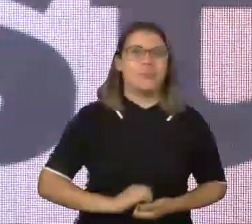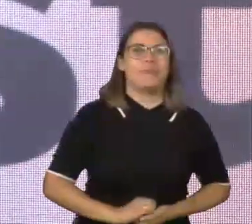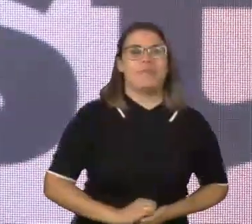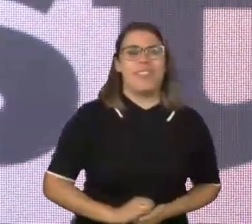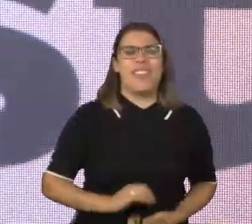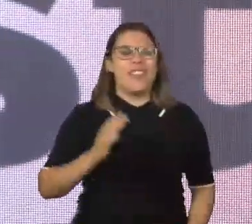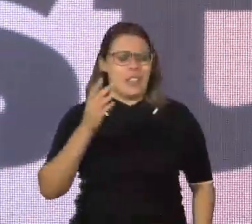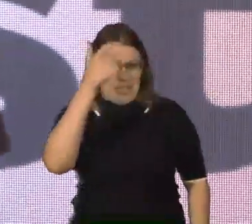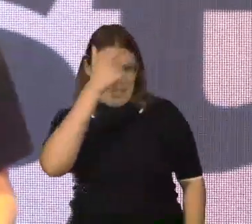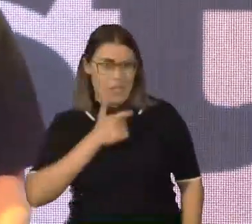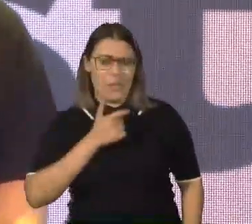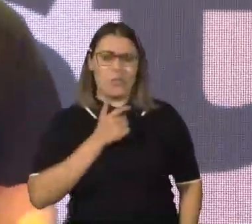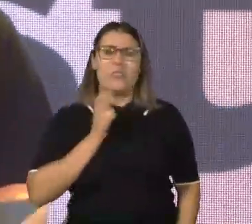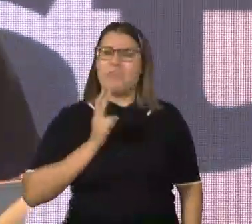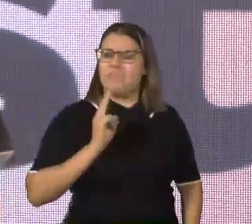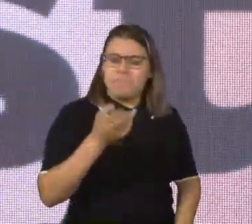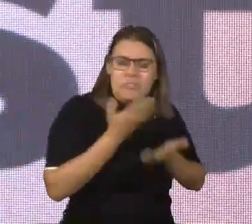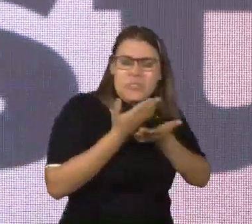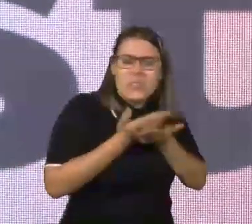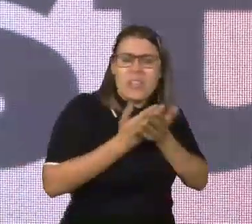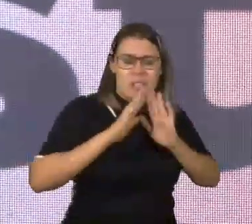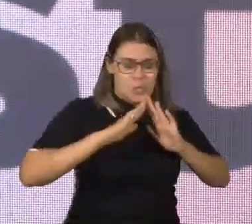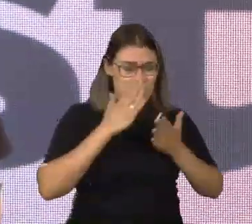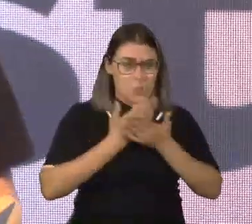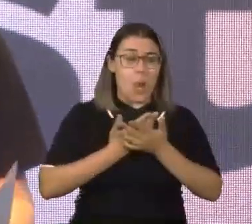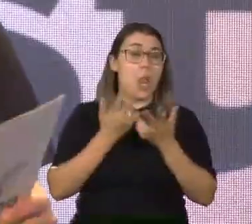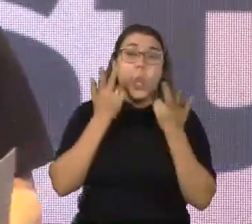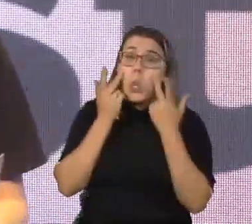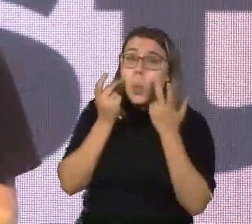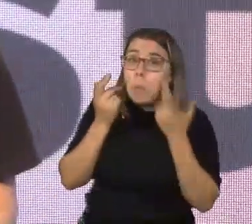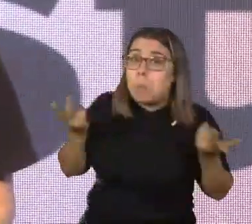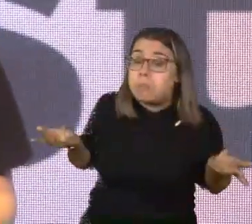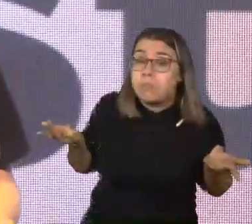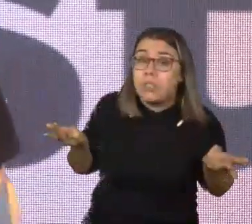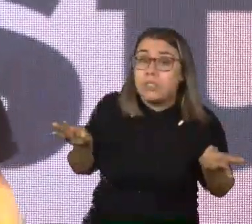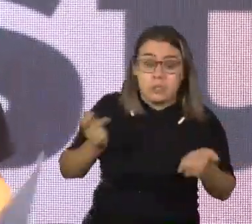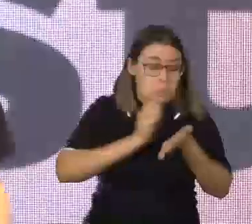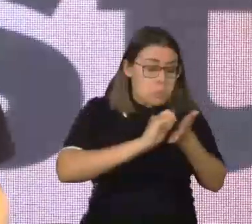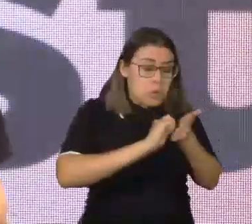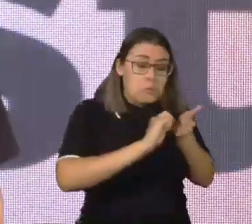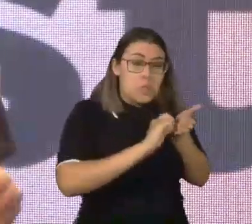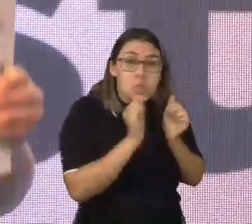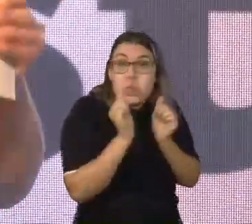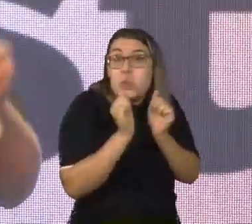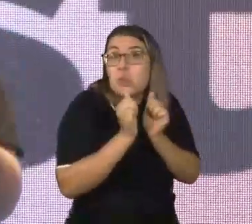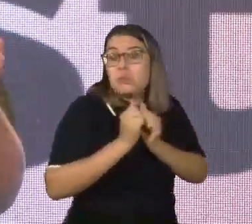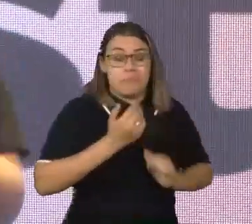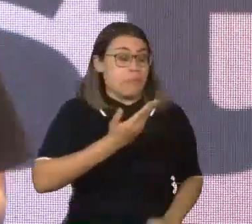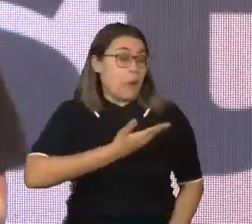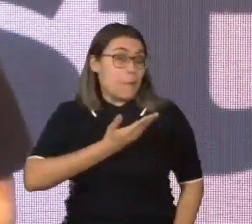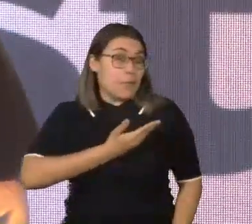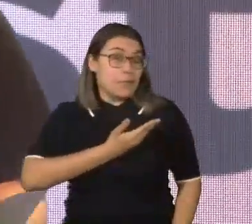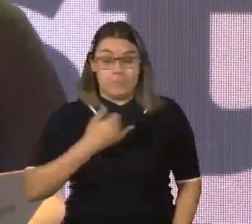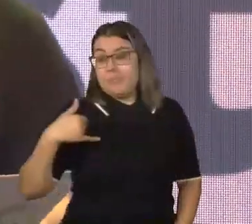Eu sempre estudei a escola comum e aprendi a escrever junto com os amigos da mesma